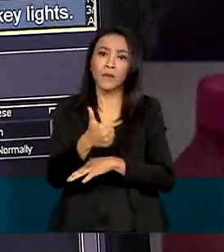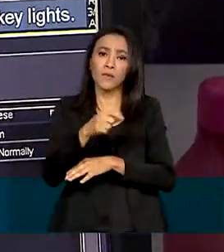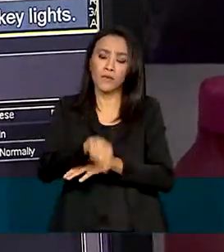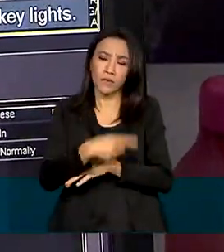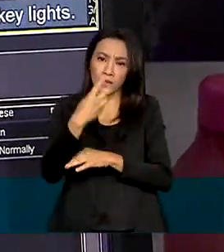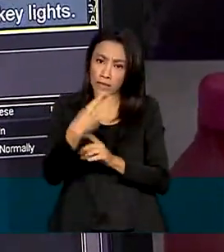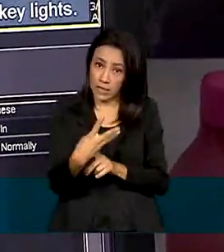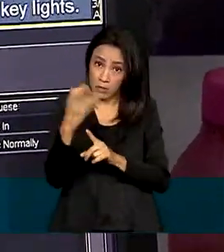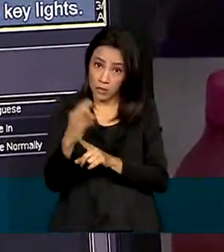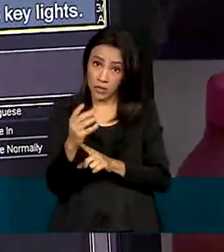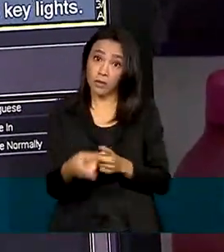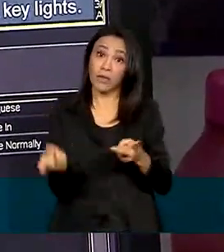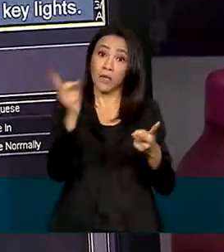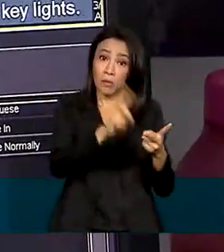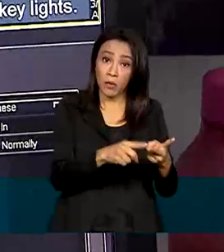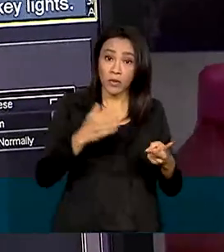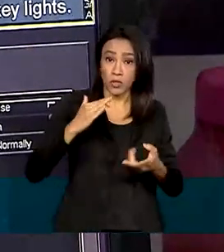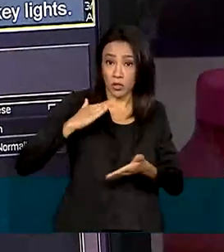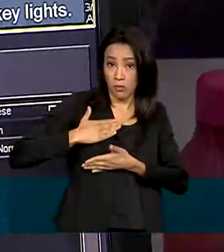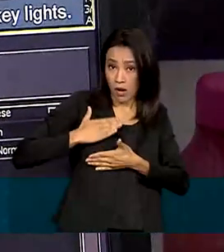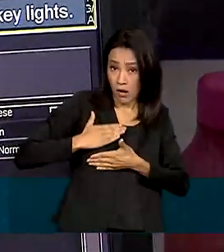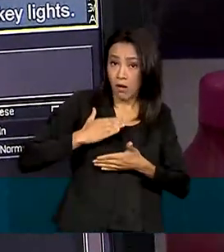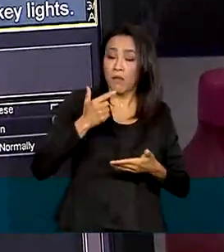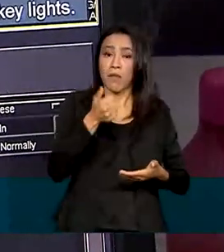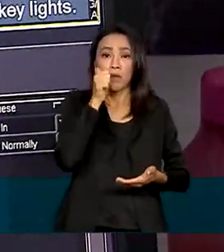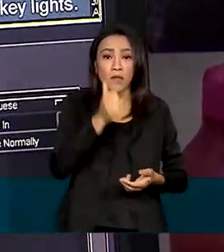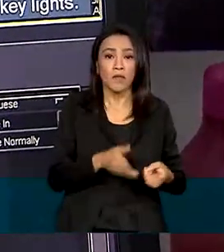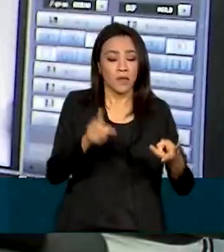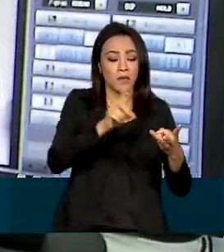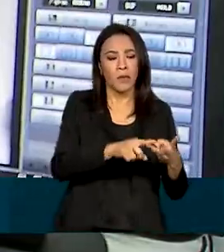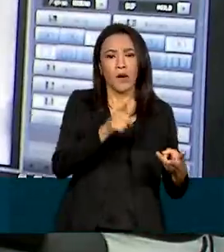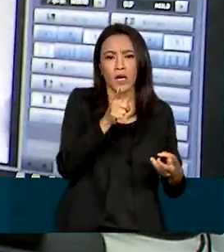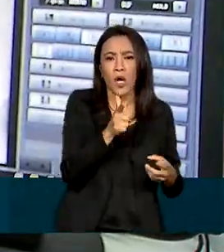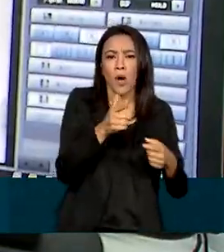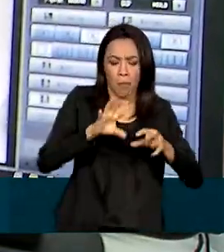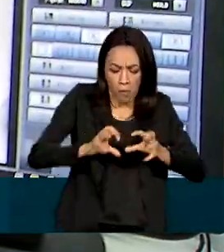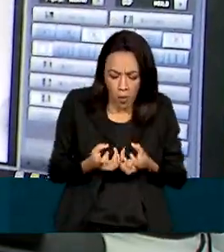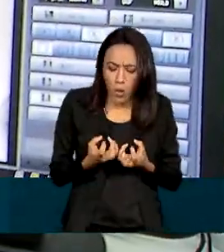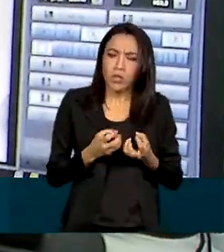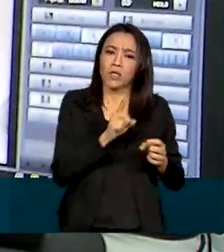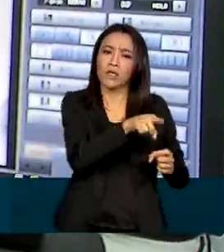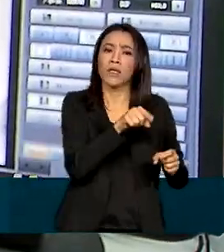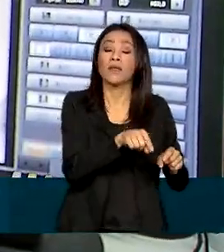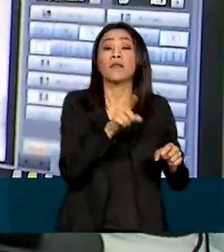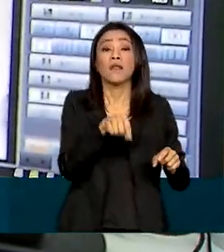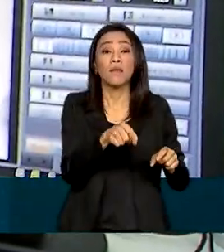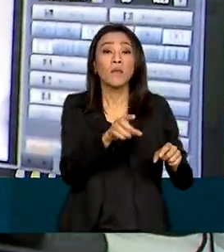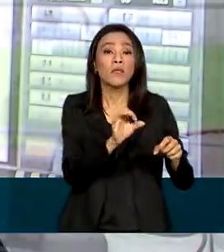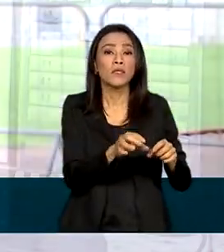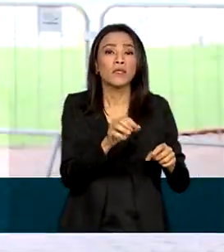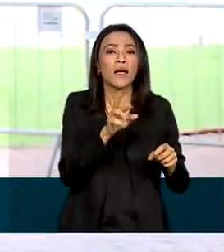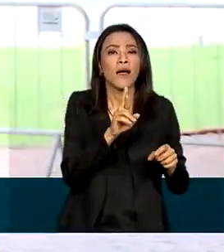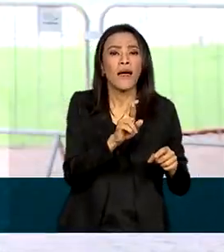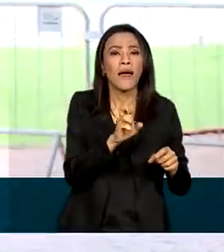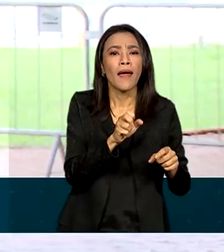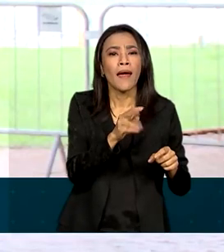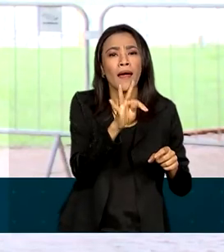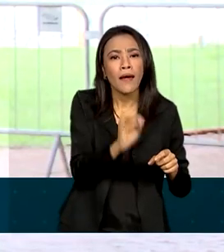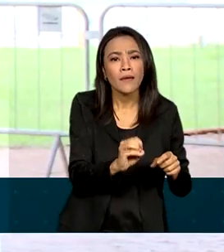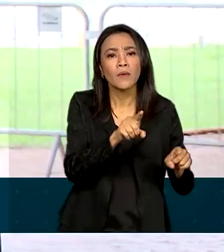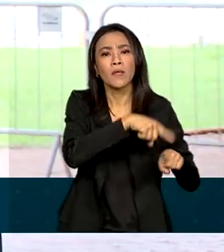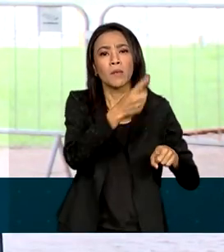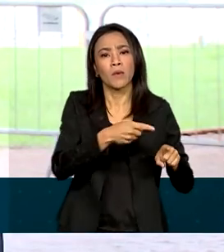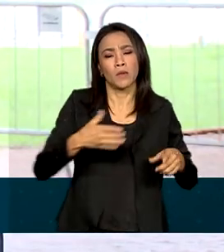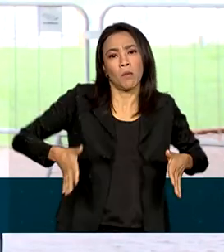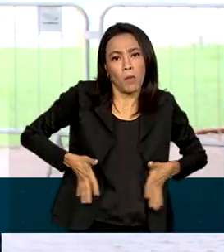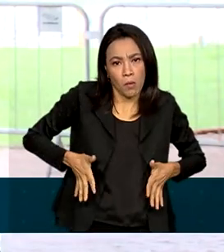do total. Em seguida, vem o de mama feminina, próstata, cólon e reto, pulmão e estômago. As regiões sul e sudeste